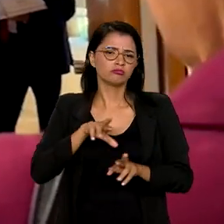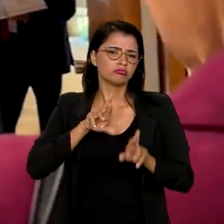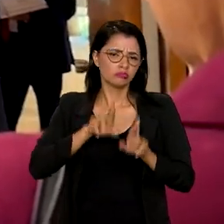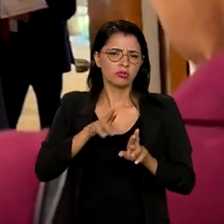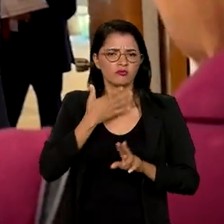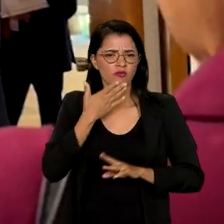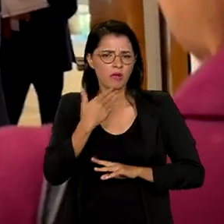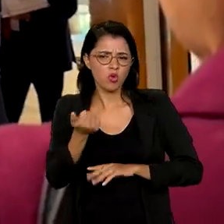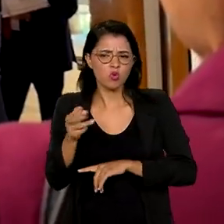reforce a fiscalização.